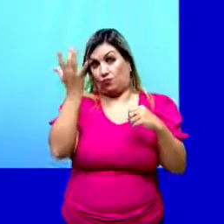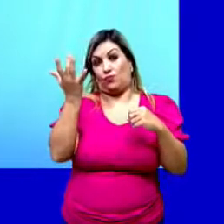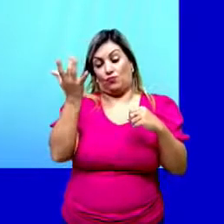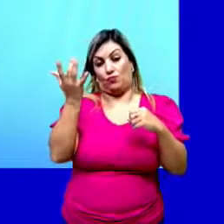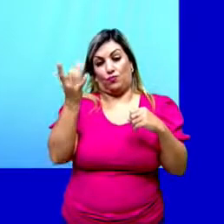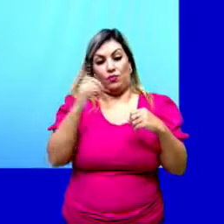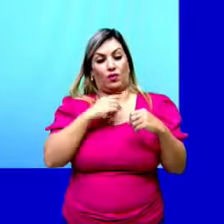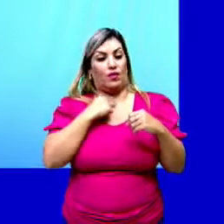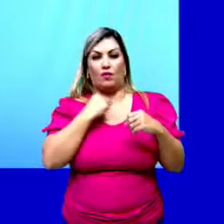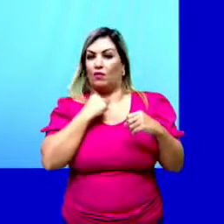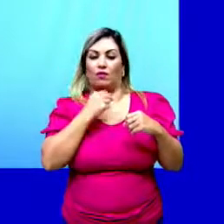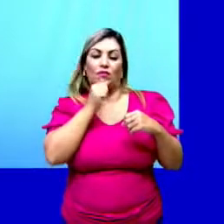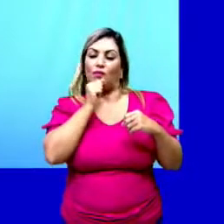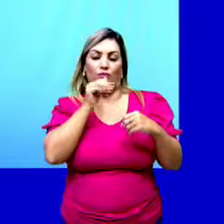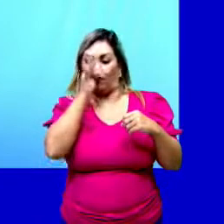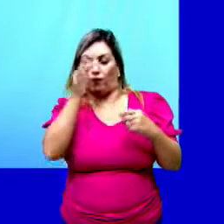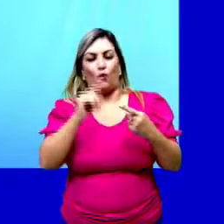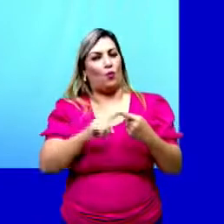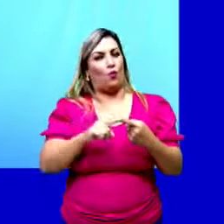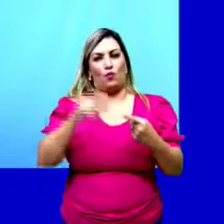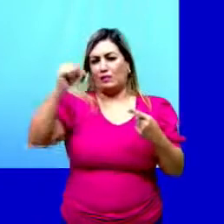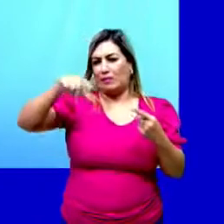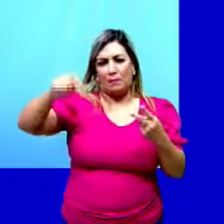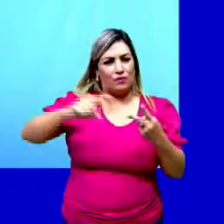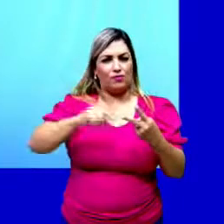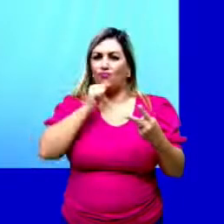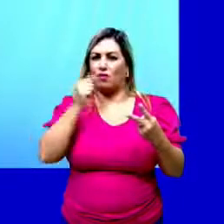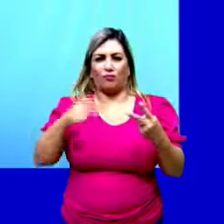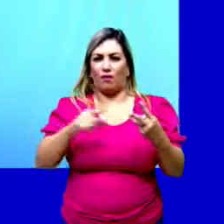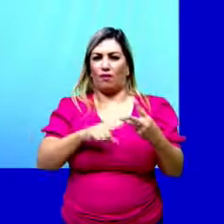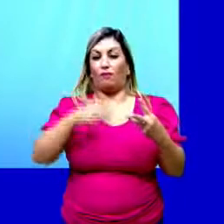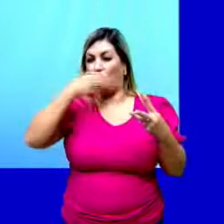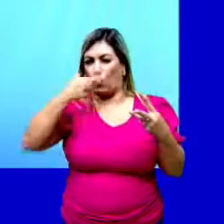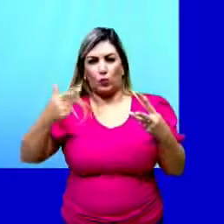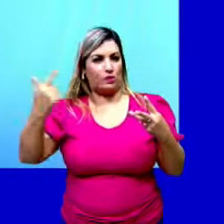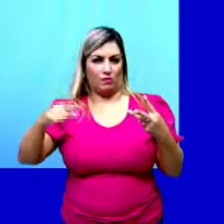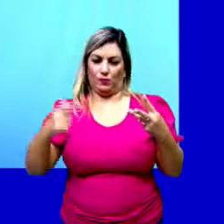tá? E não produzem flor, nem semente, nem fruto.